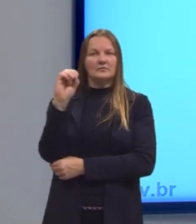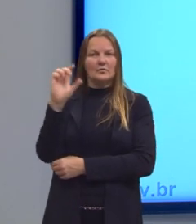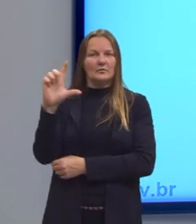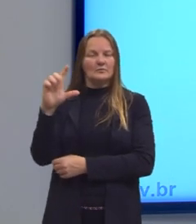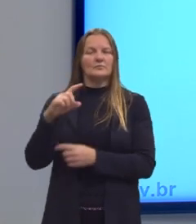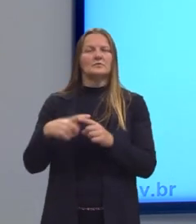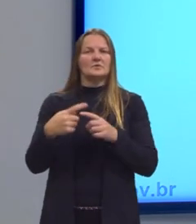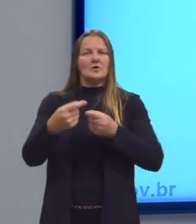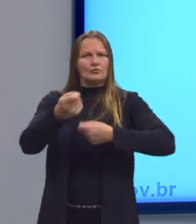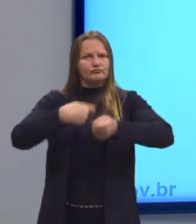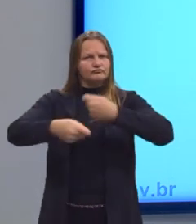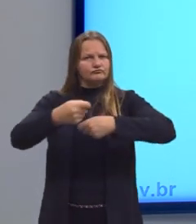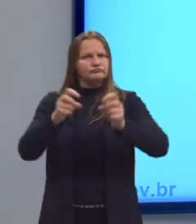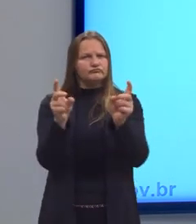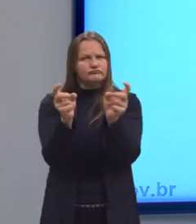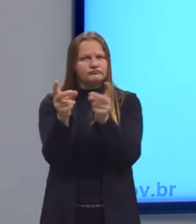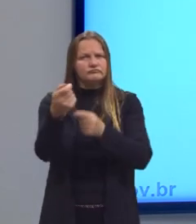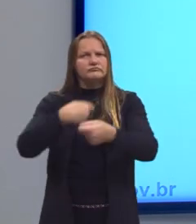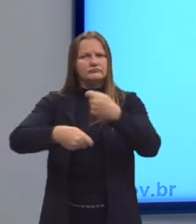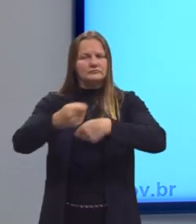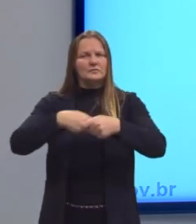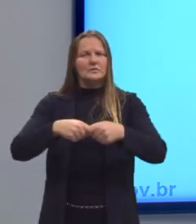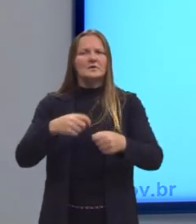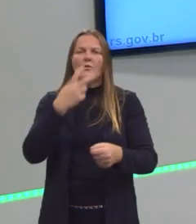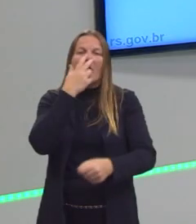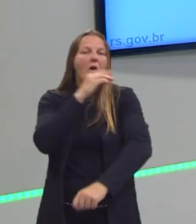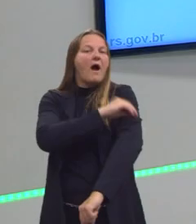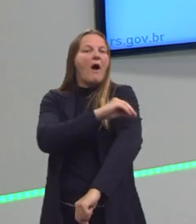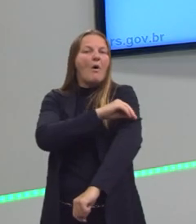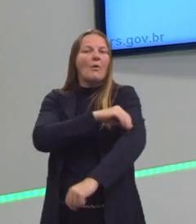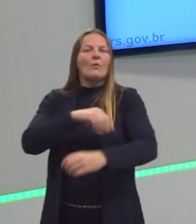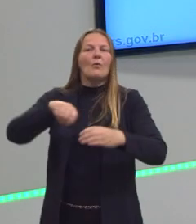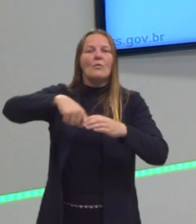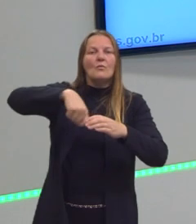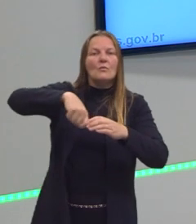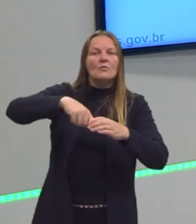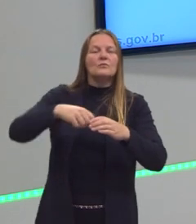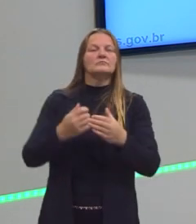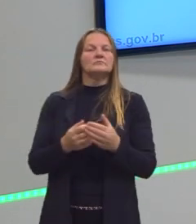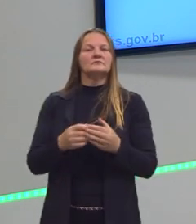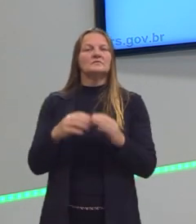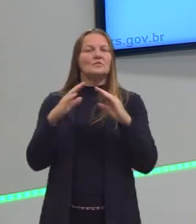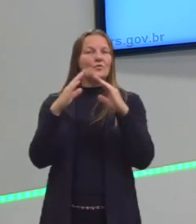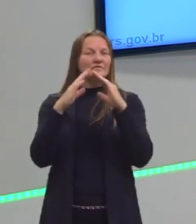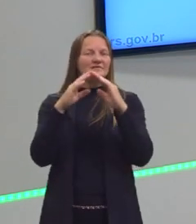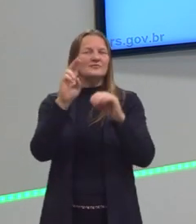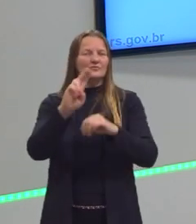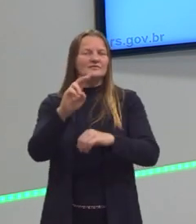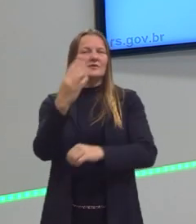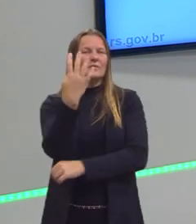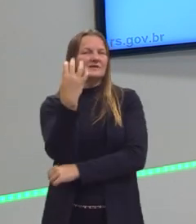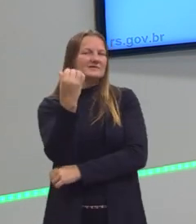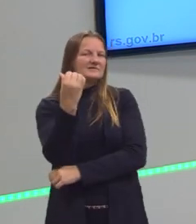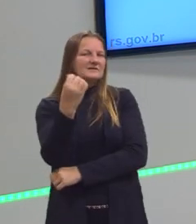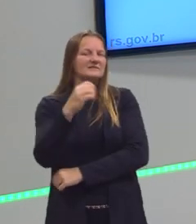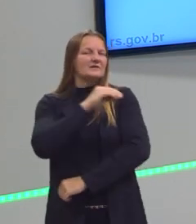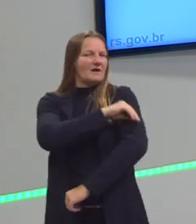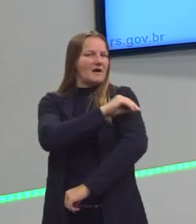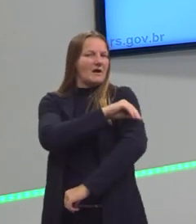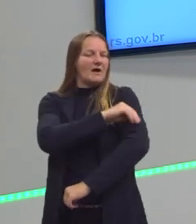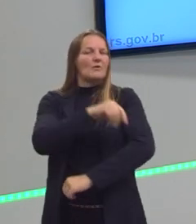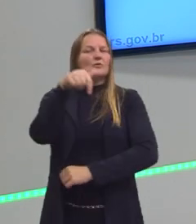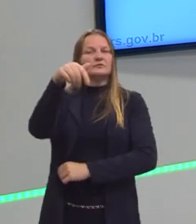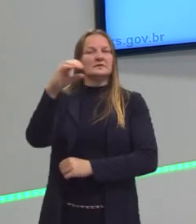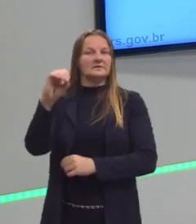comercial, né? O álcool de cozinha, a mistura de álcool de cozinha. Eu posso ter um álcool 46, eu posso ter um álcool